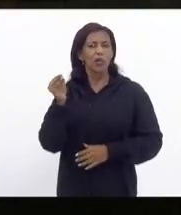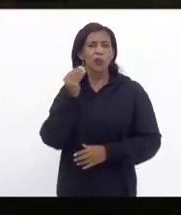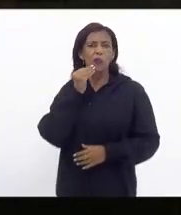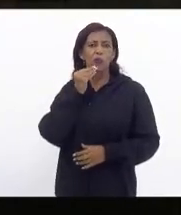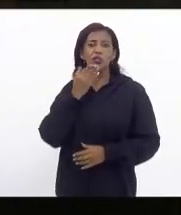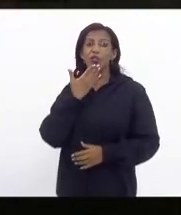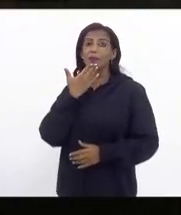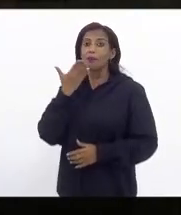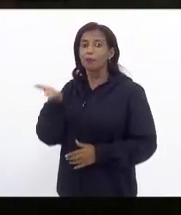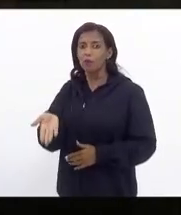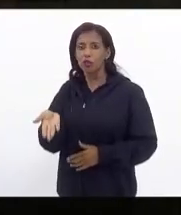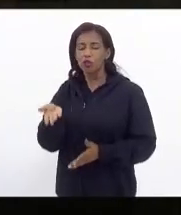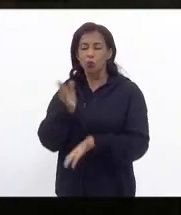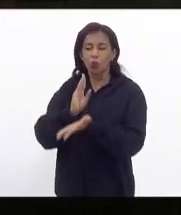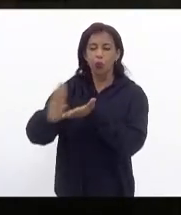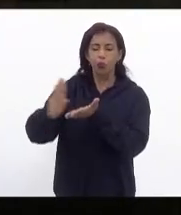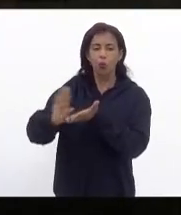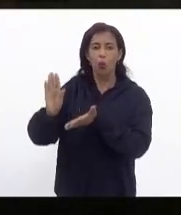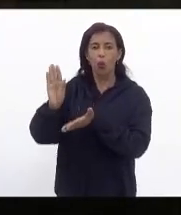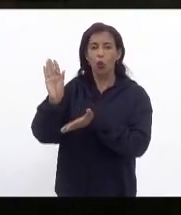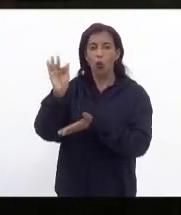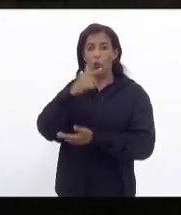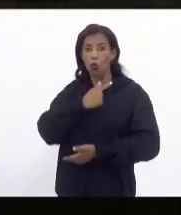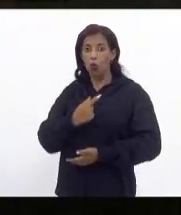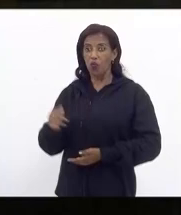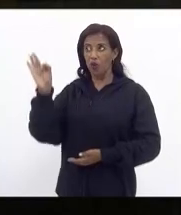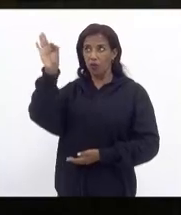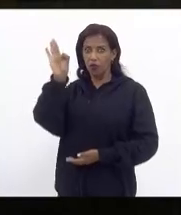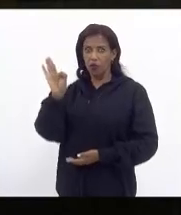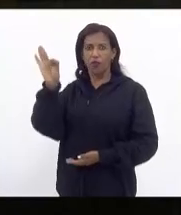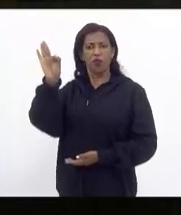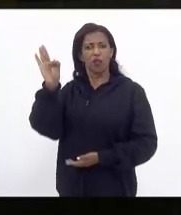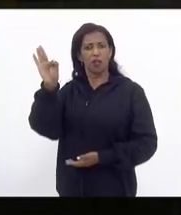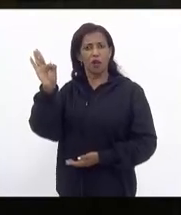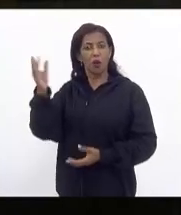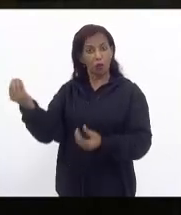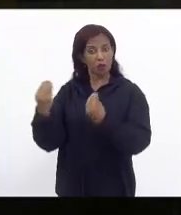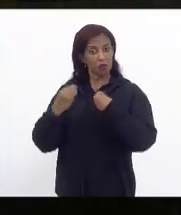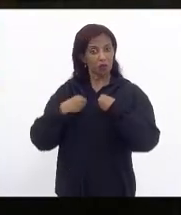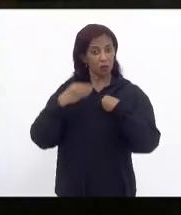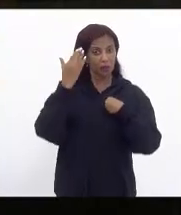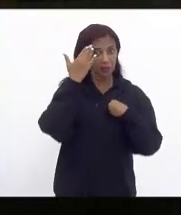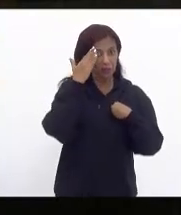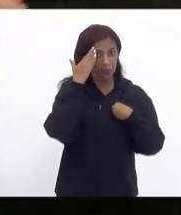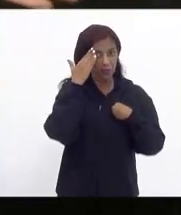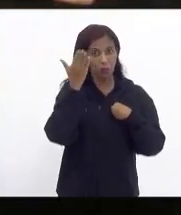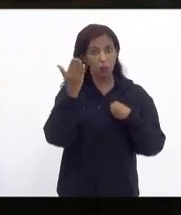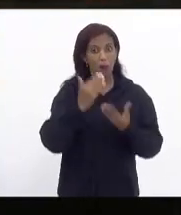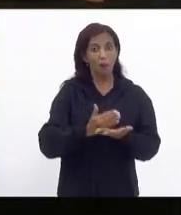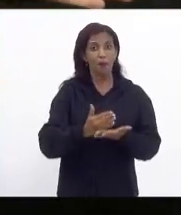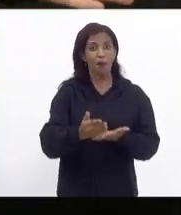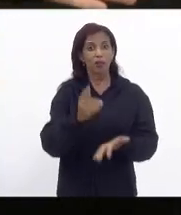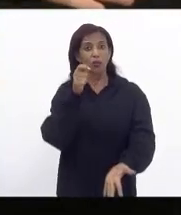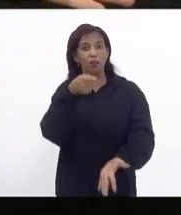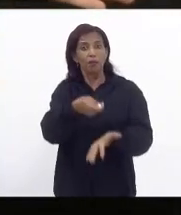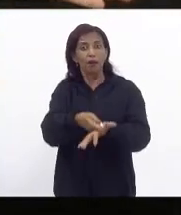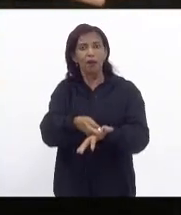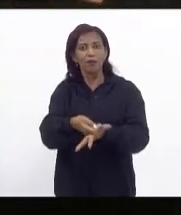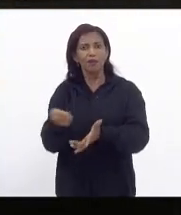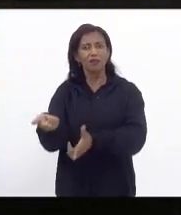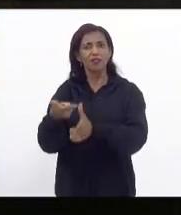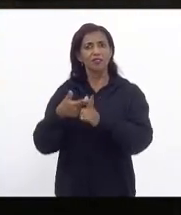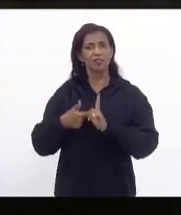ter pedido um investimento ao governo federal pode ser sim no meu entendimento como de vossa excelência parte do pagamento dessa dívida